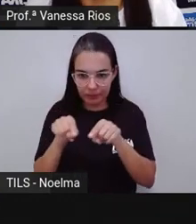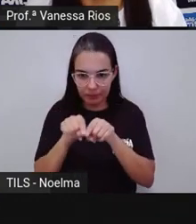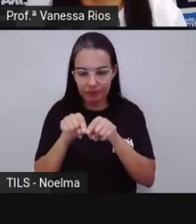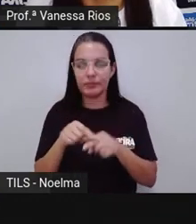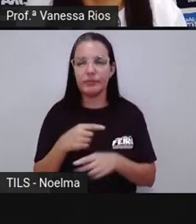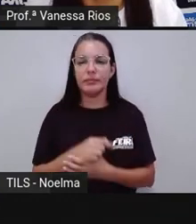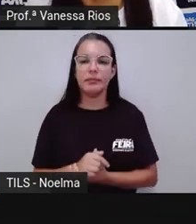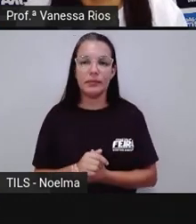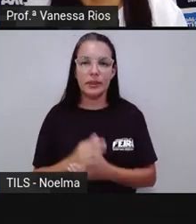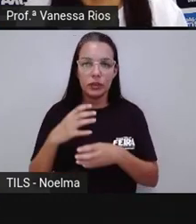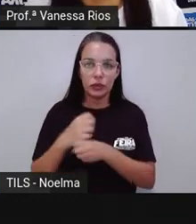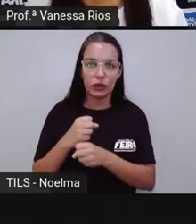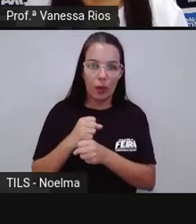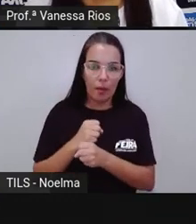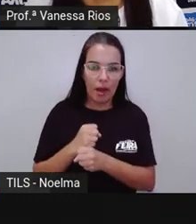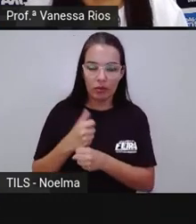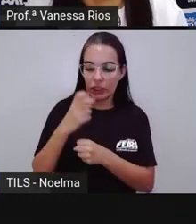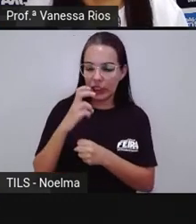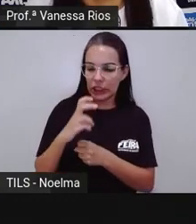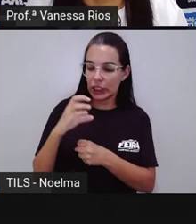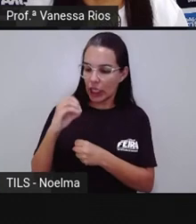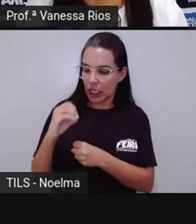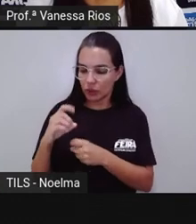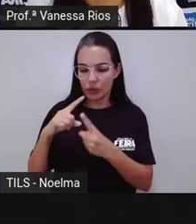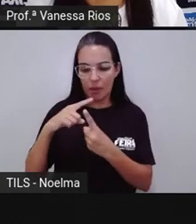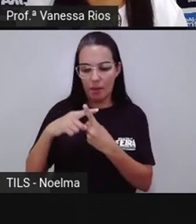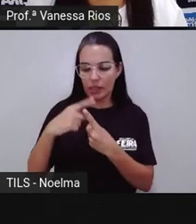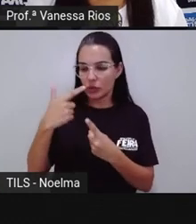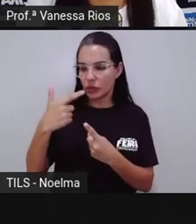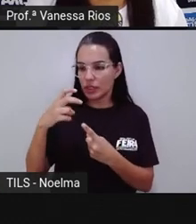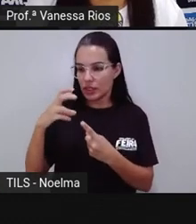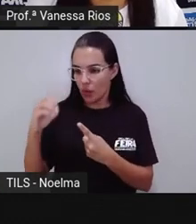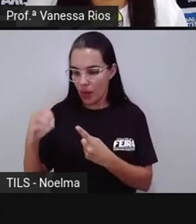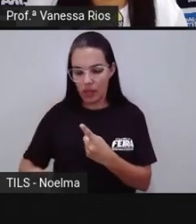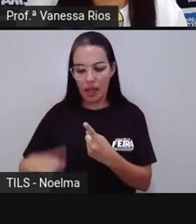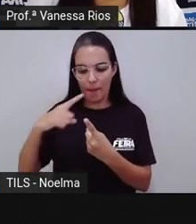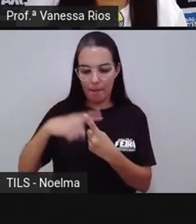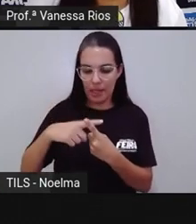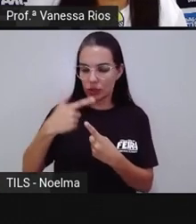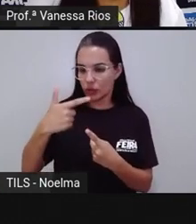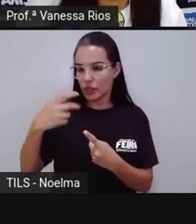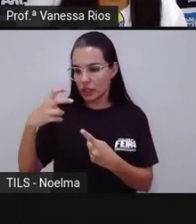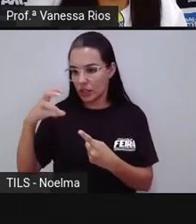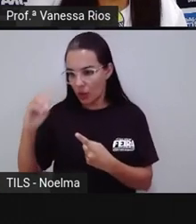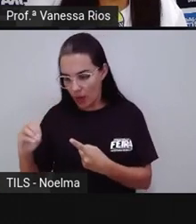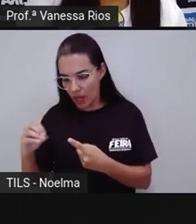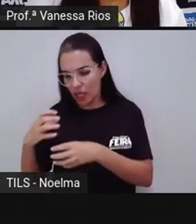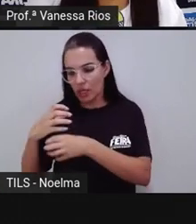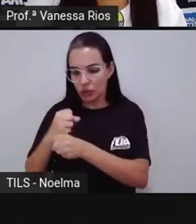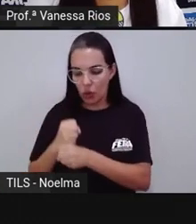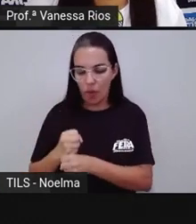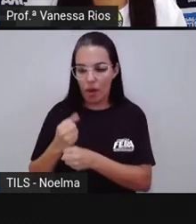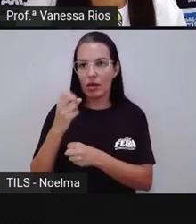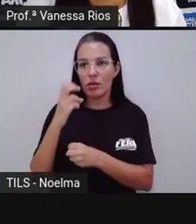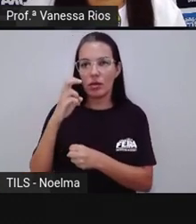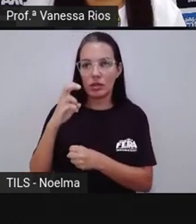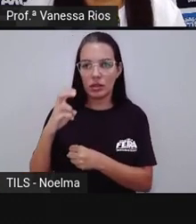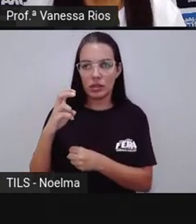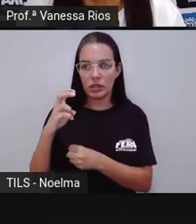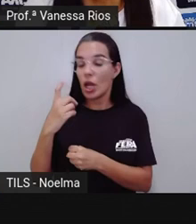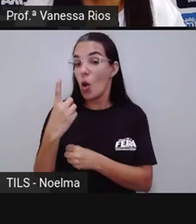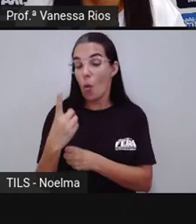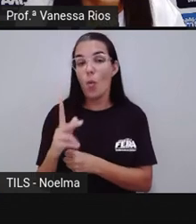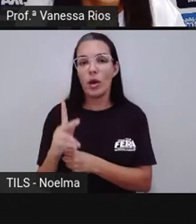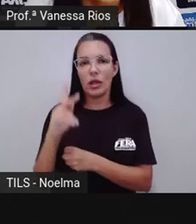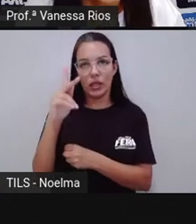gramas. Quando eu juntar aqui 500 mais 250 mais 250, eu consigo o